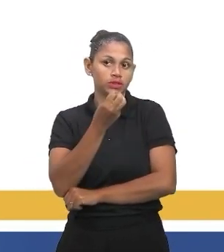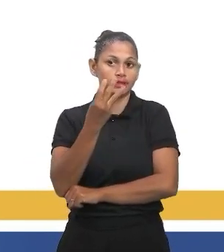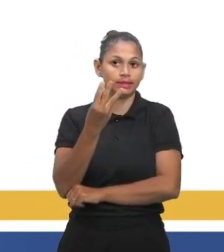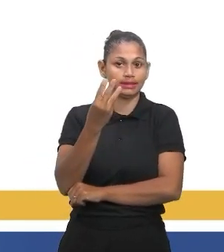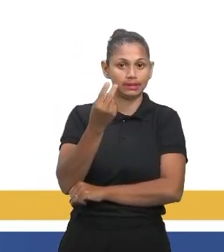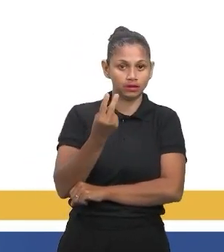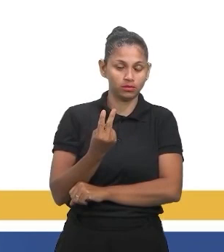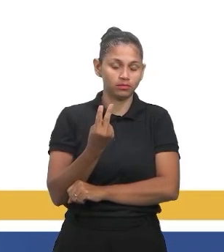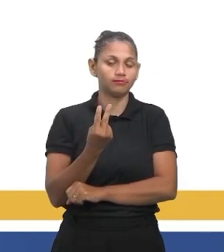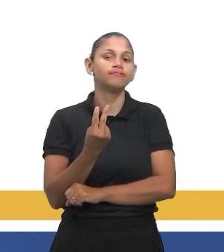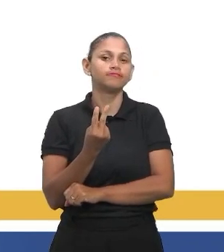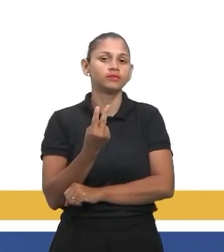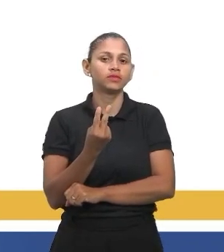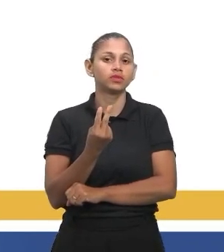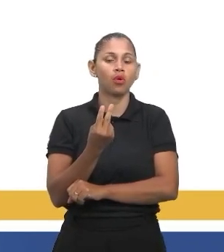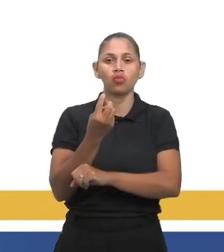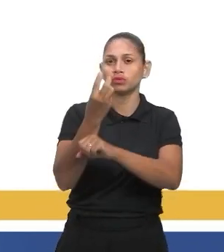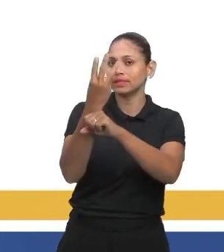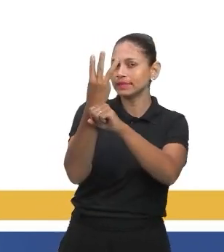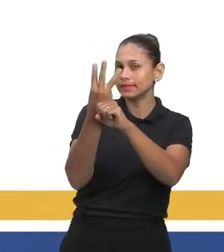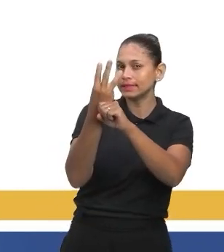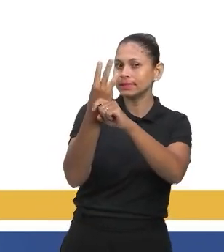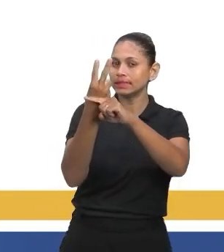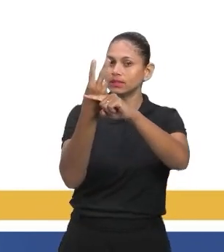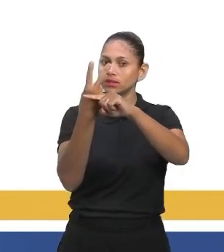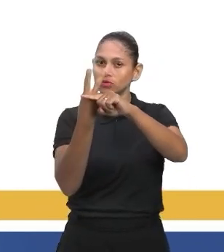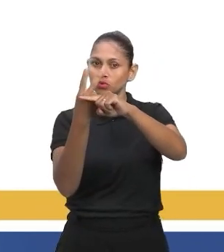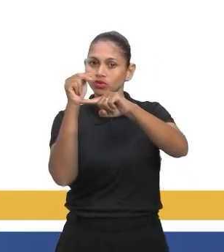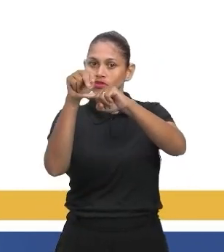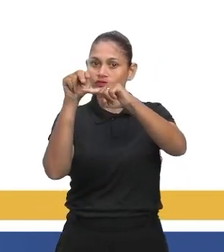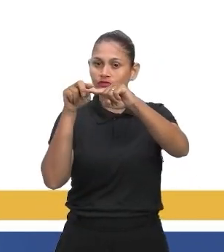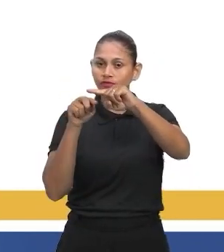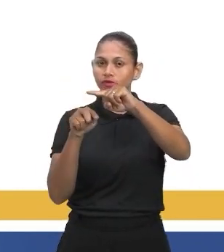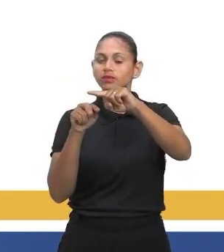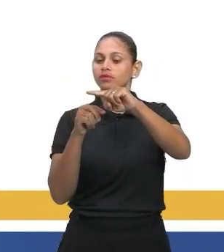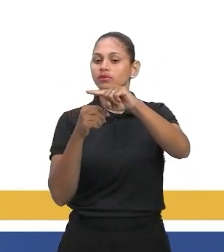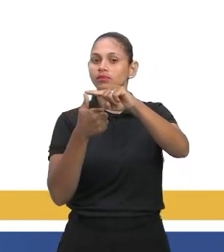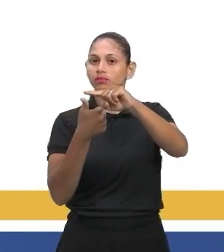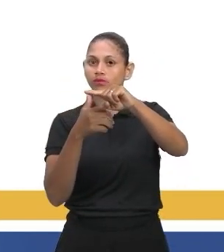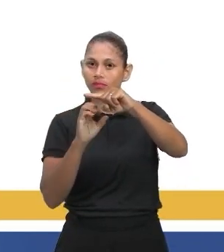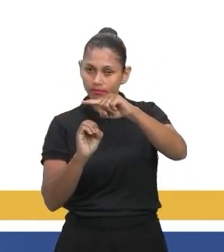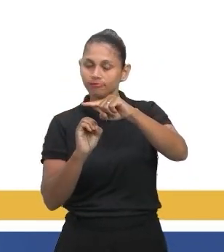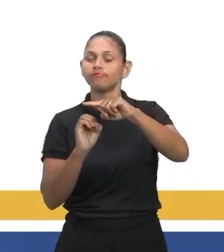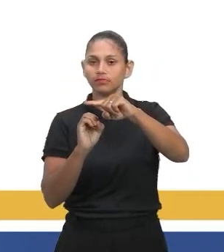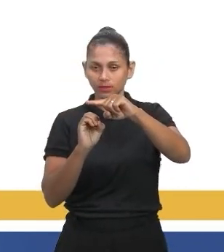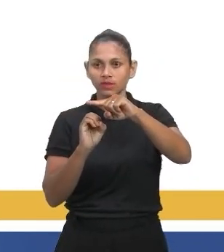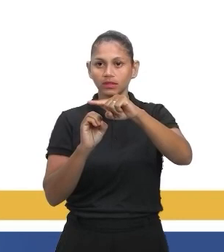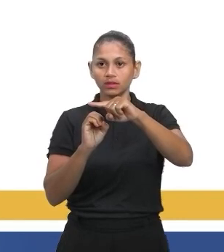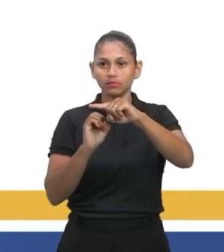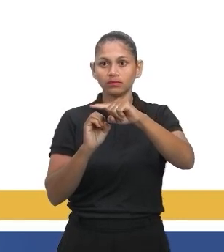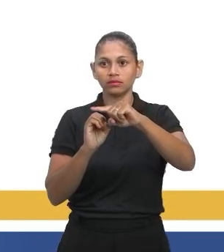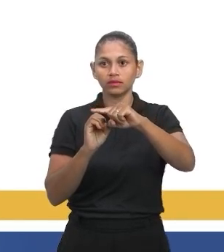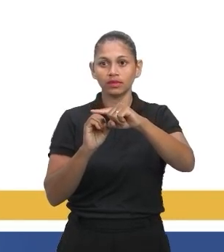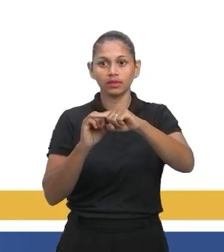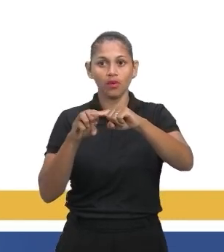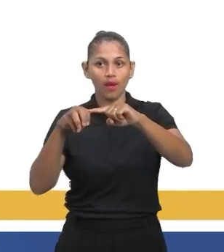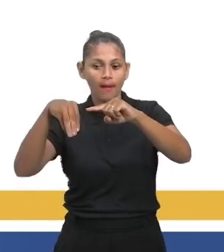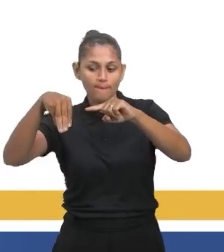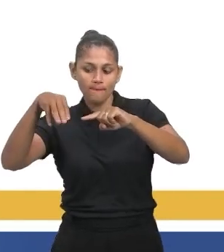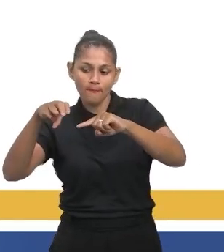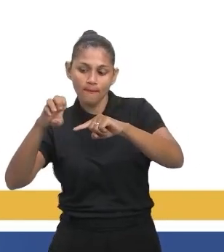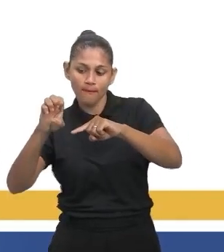números, 32 dividido por 10 é igual a 3,2. Ou seja, essa é a média. A